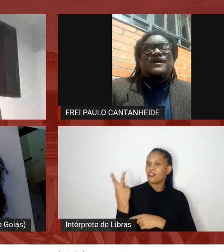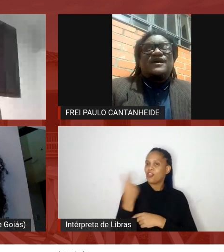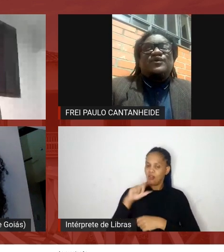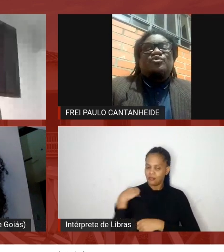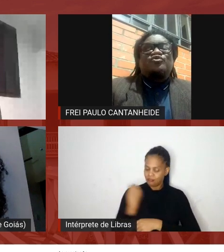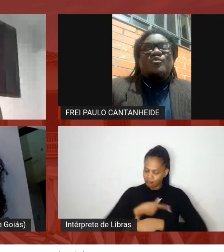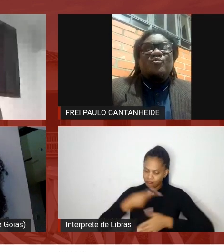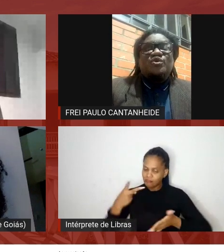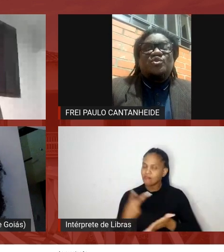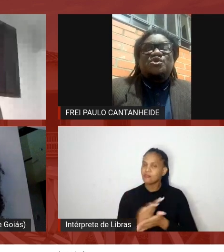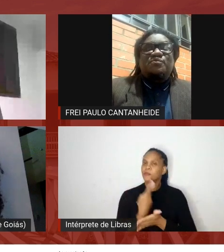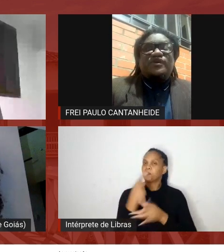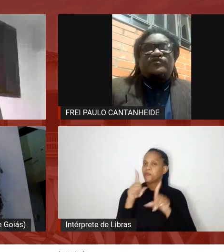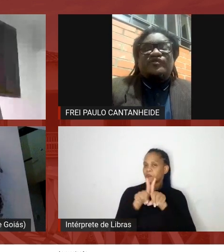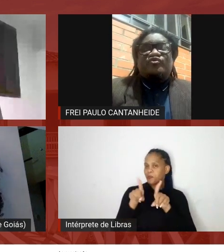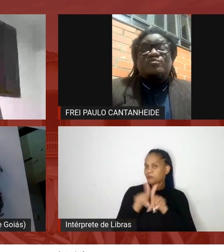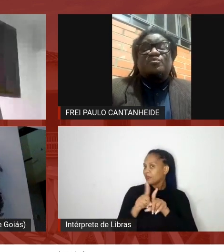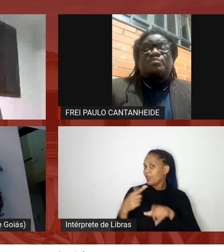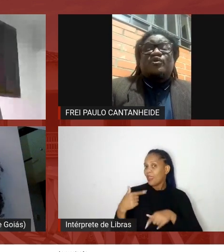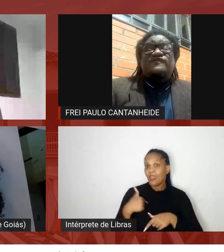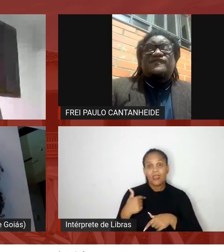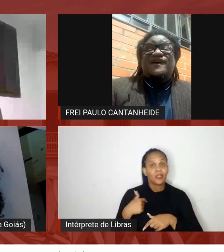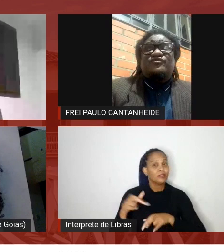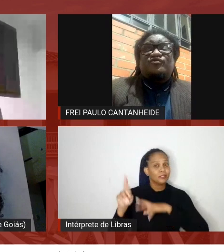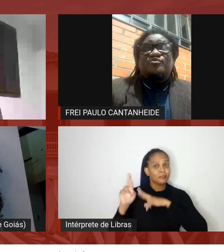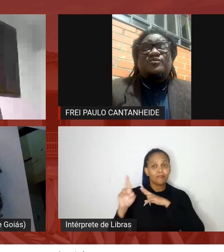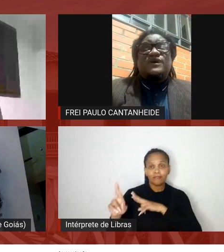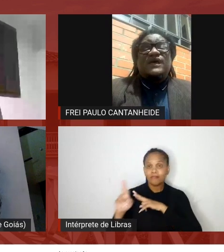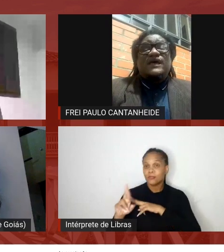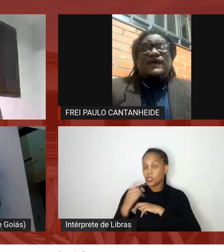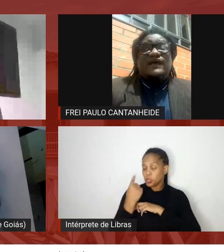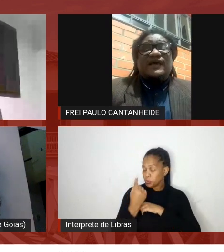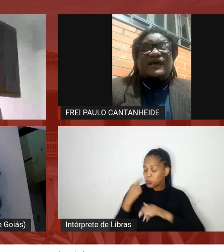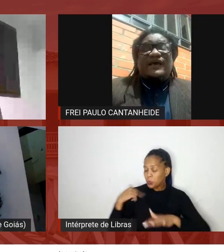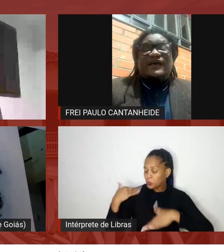eu sou muito otimista sobre o processo